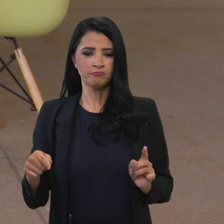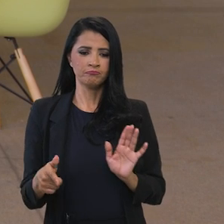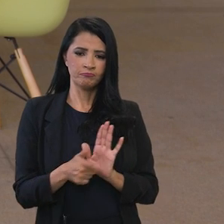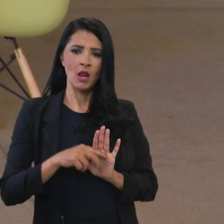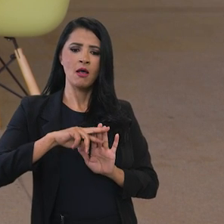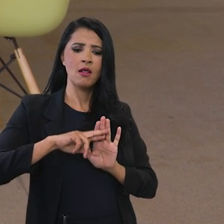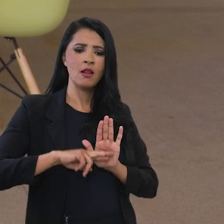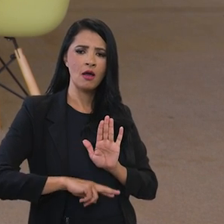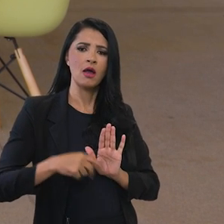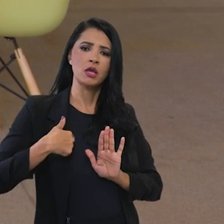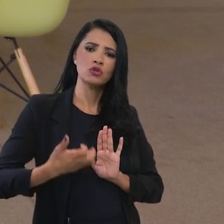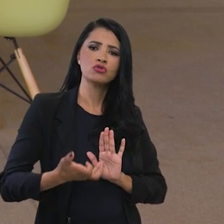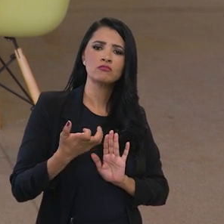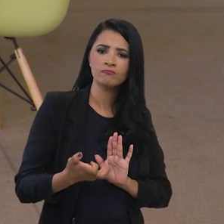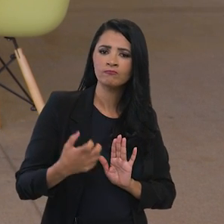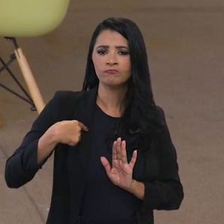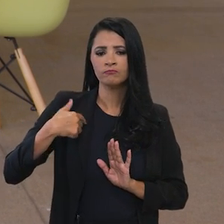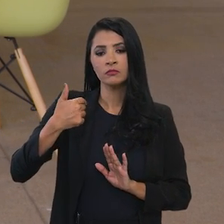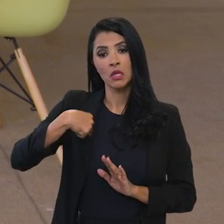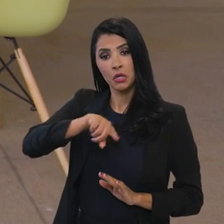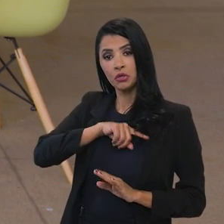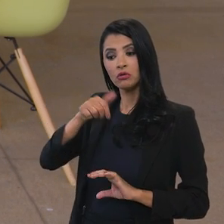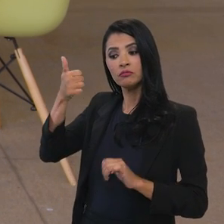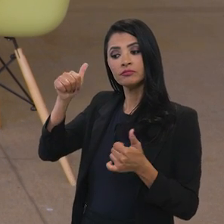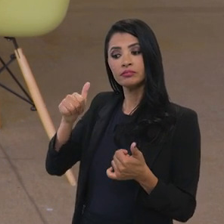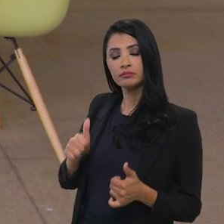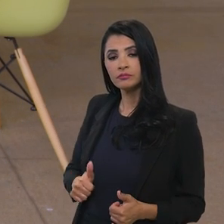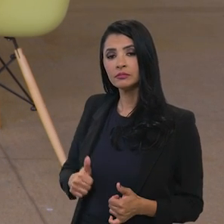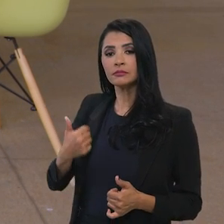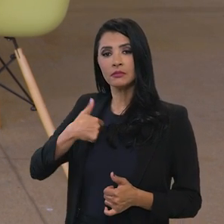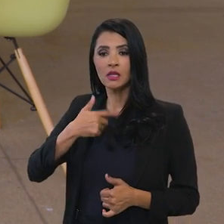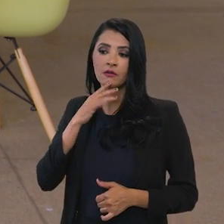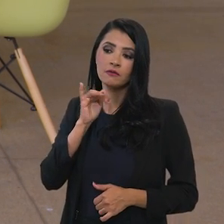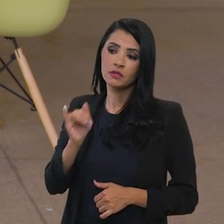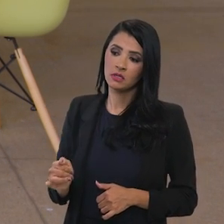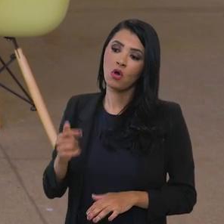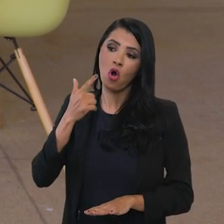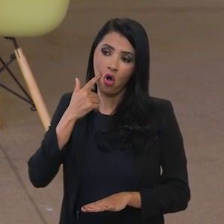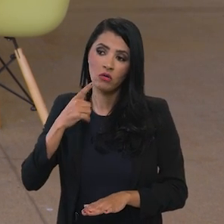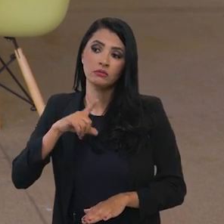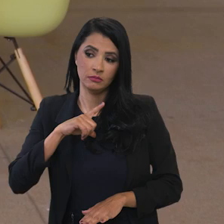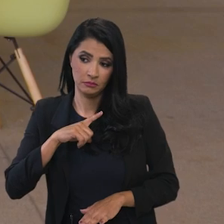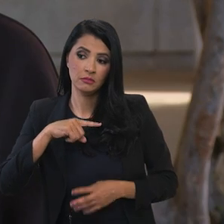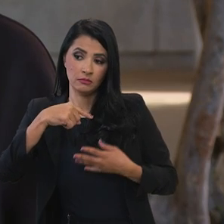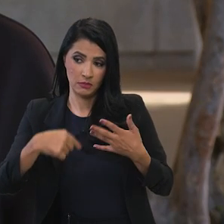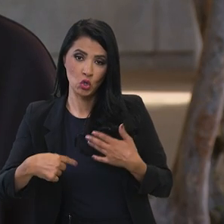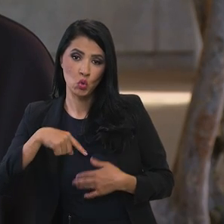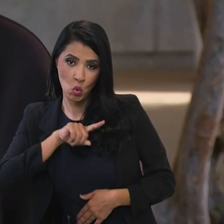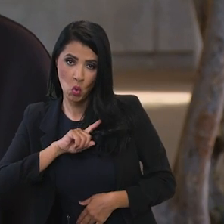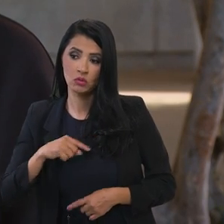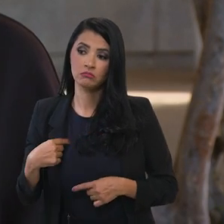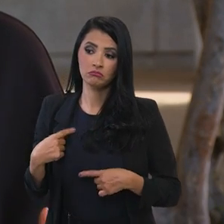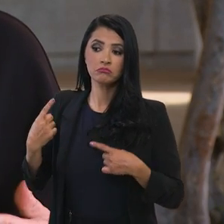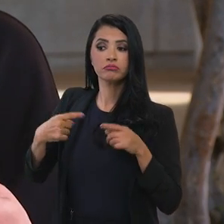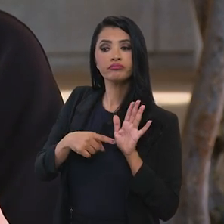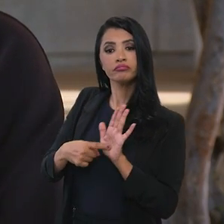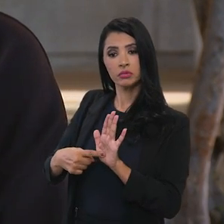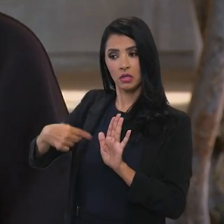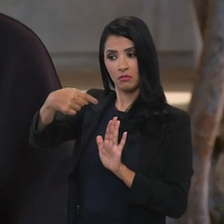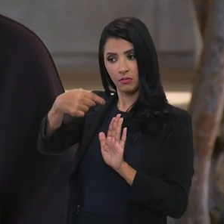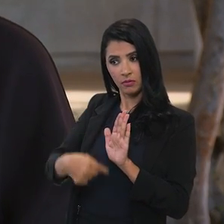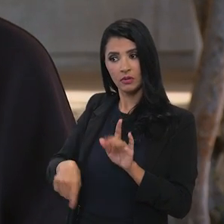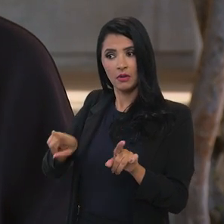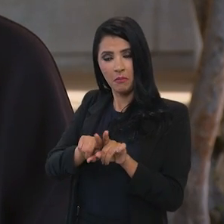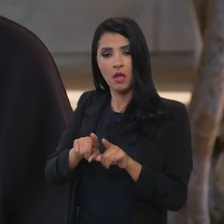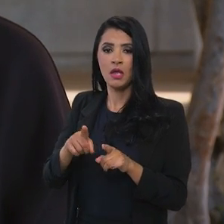um papel sobre a mesa ou seja são essas as nossas demandas nós estamos analisando e nós dizendo bom nós também temos as nossas demandas e a ideia